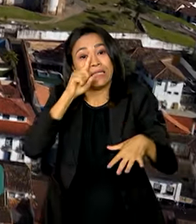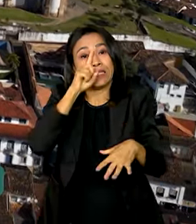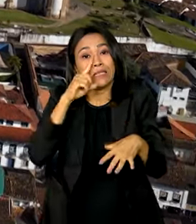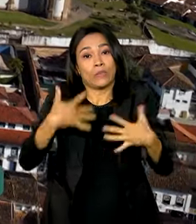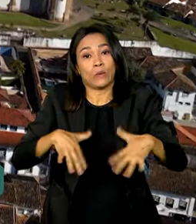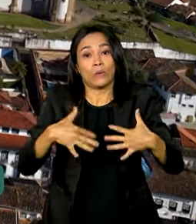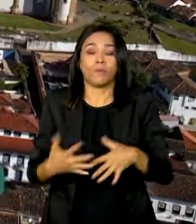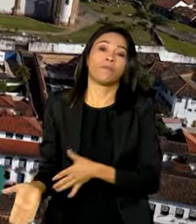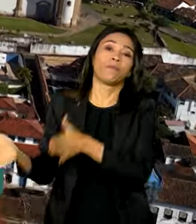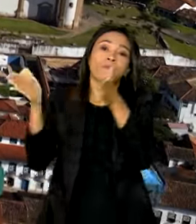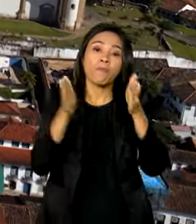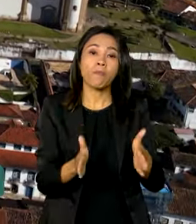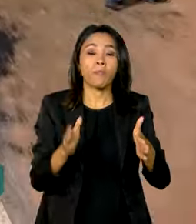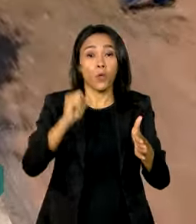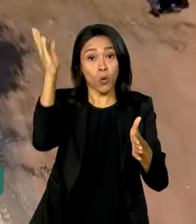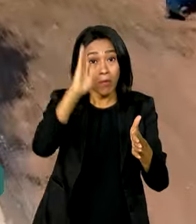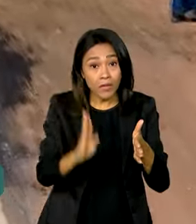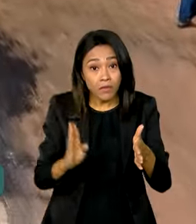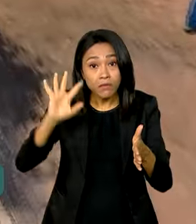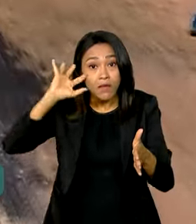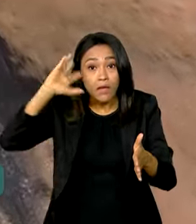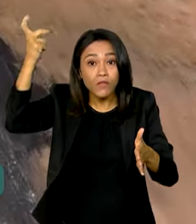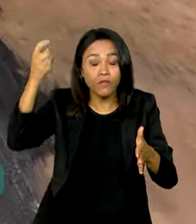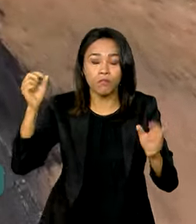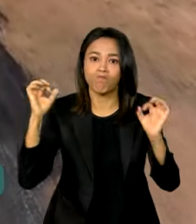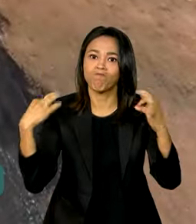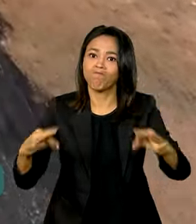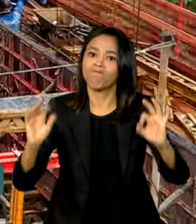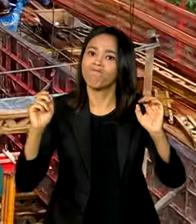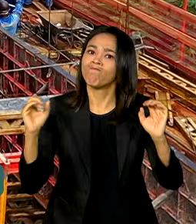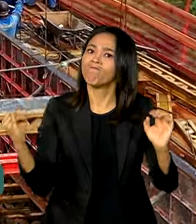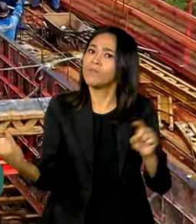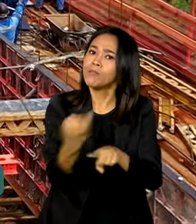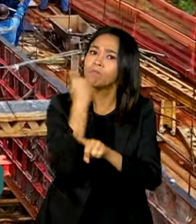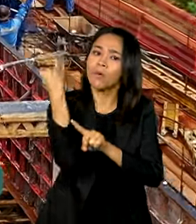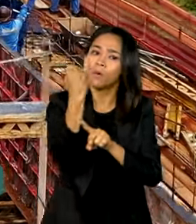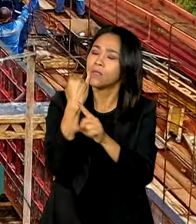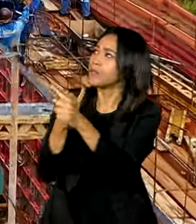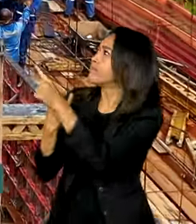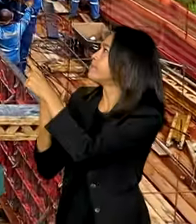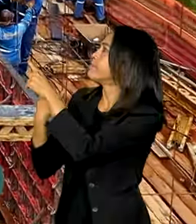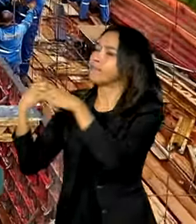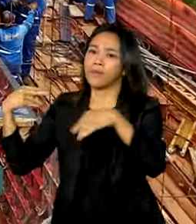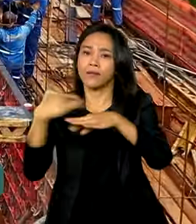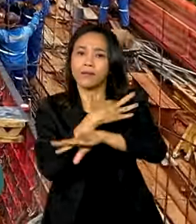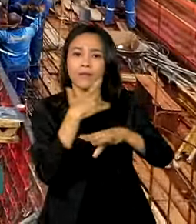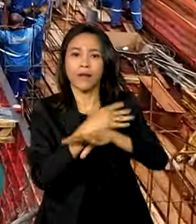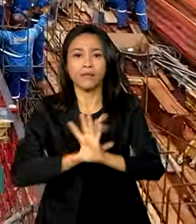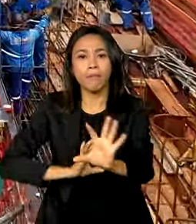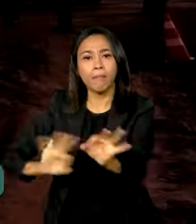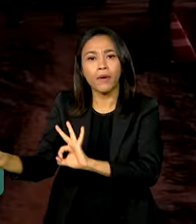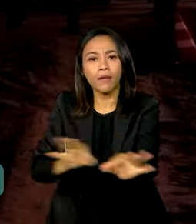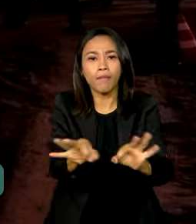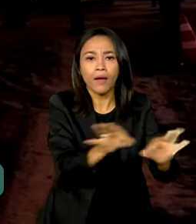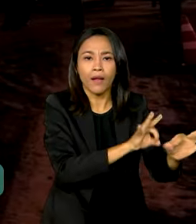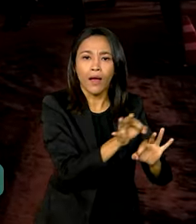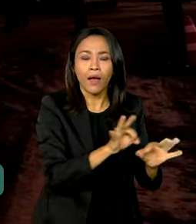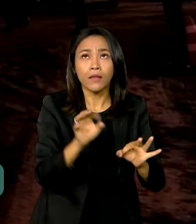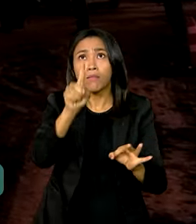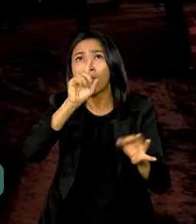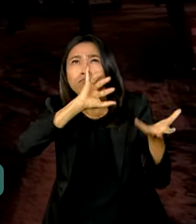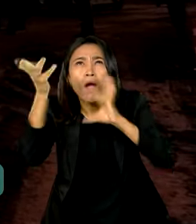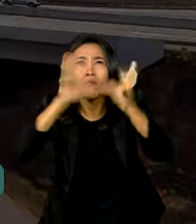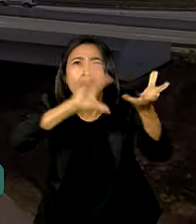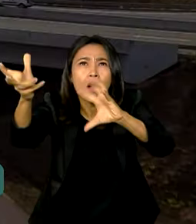Brasil tem dado passos importantes para tornar as cidades brasileiras mais preparadas para os eventos